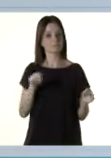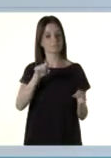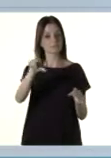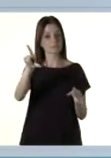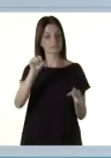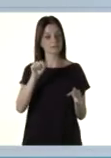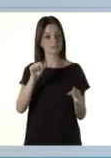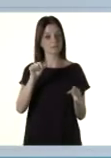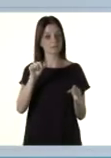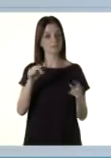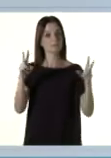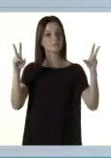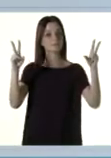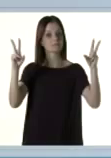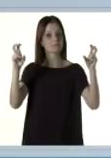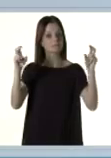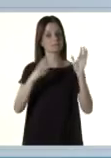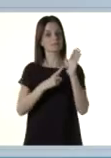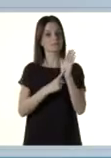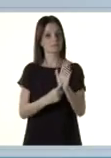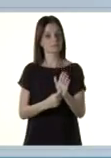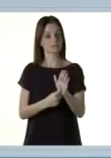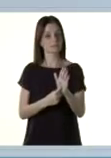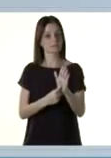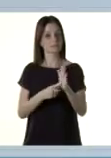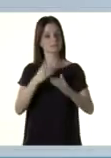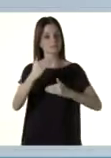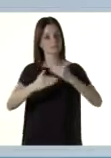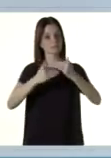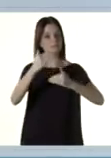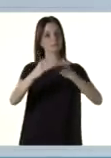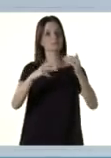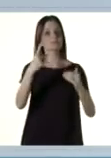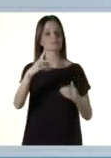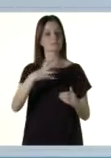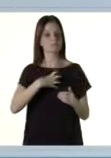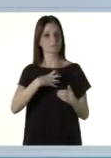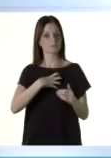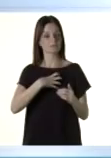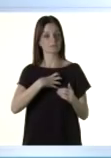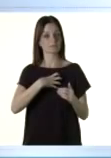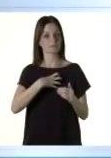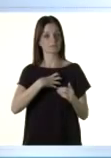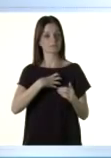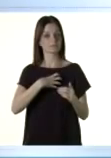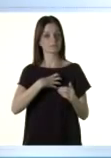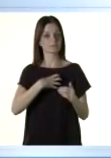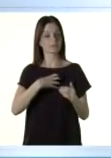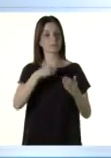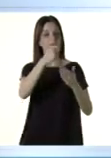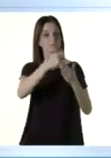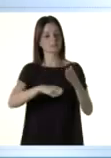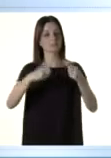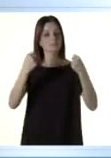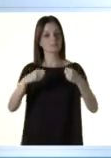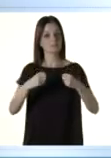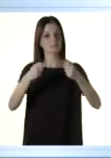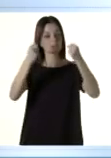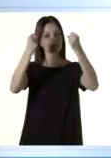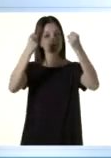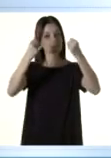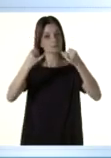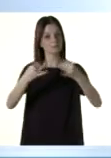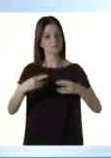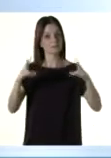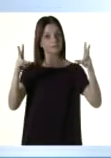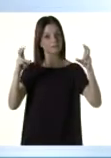Você escolhe um dos temas propostos na prova e desenvolve o seu ponto de vista sobre ele. No texto, você deve explicar e descrever